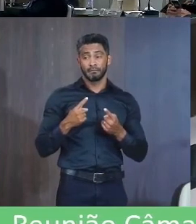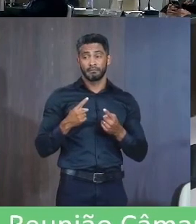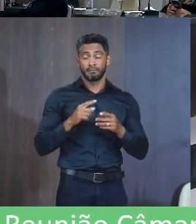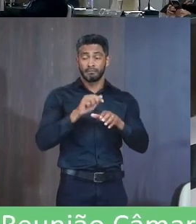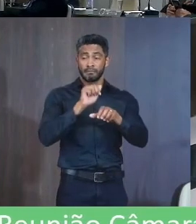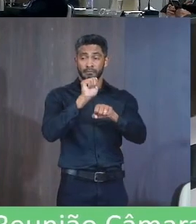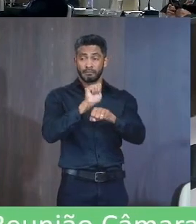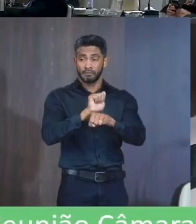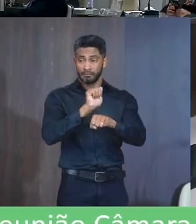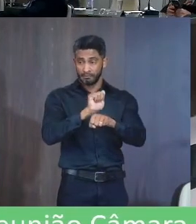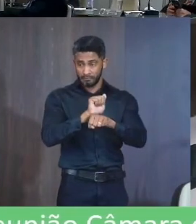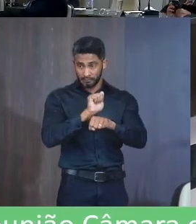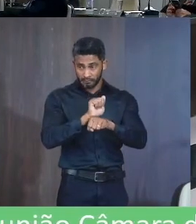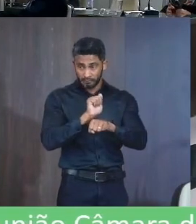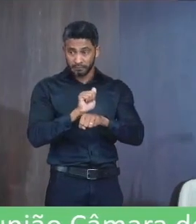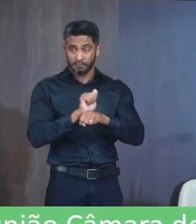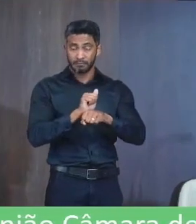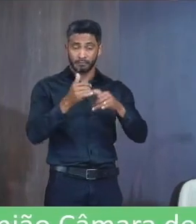suspenso